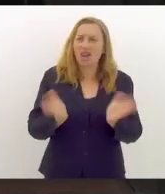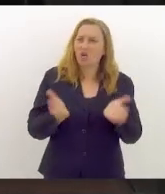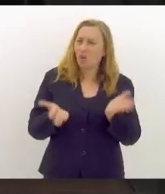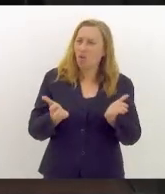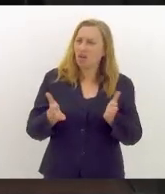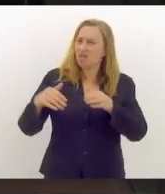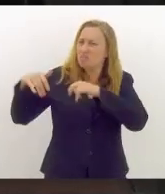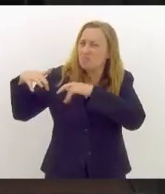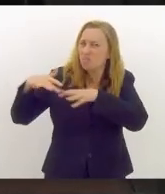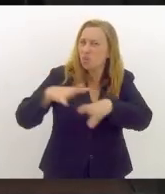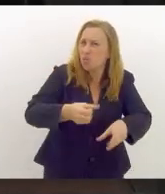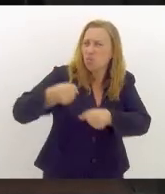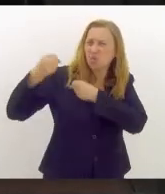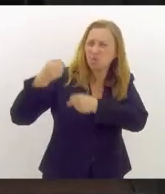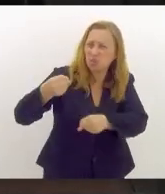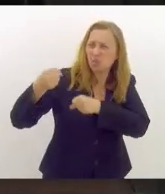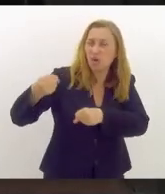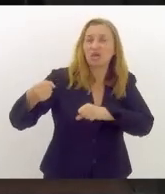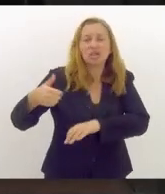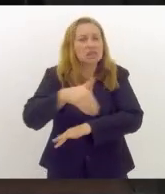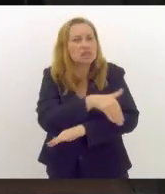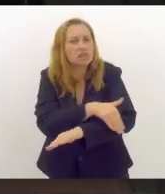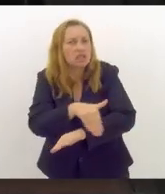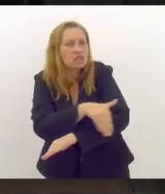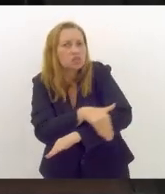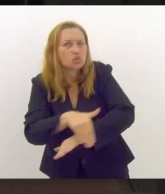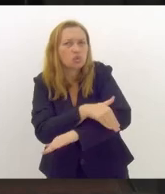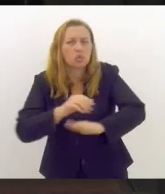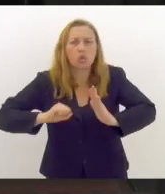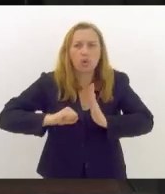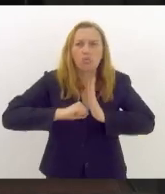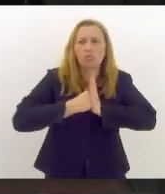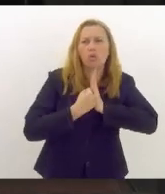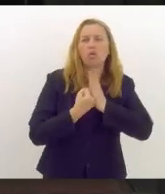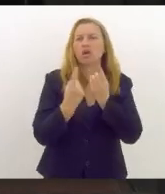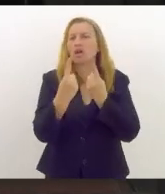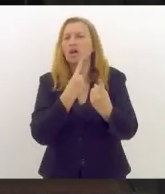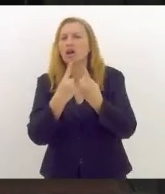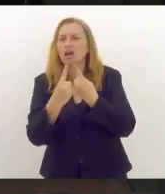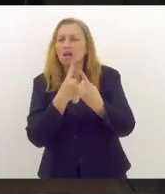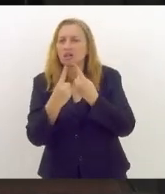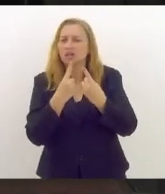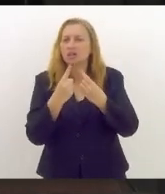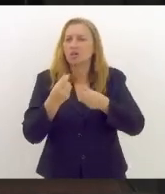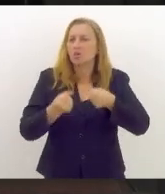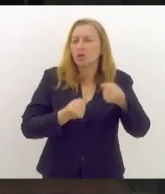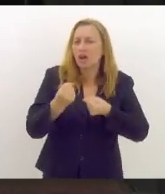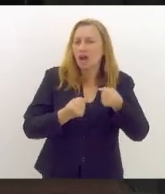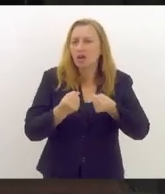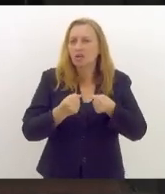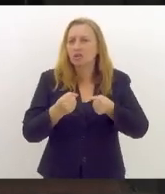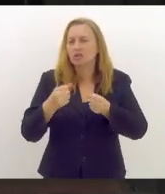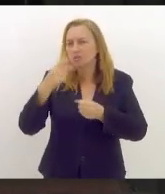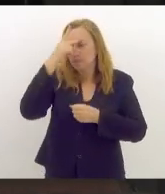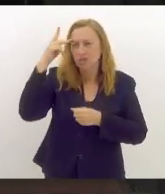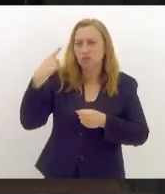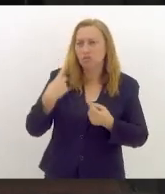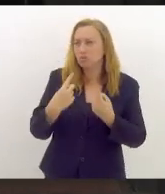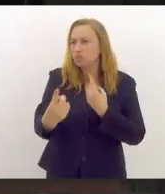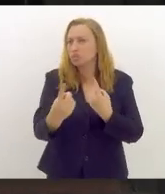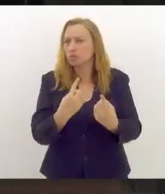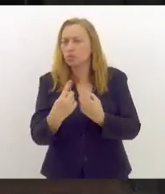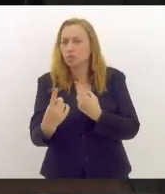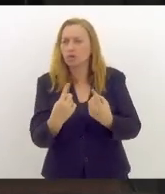manifestar-se nas ruas, bloquear a circulação de pessoas e de veículos, porque